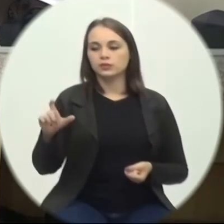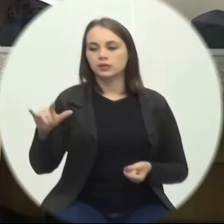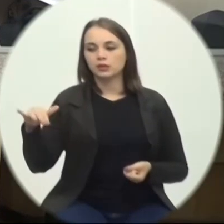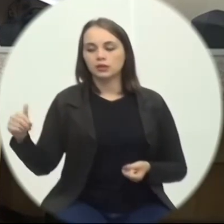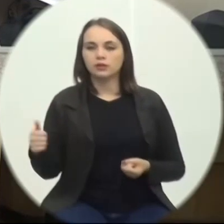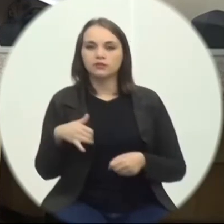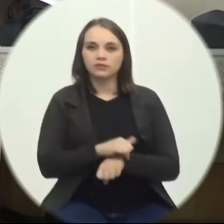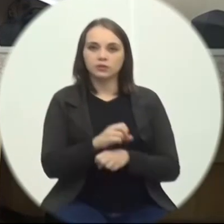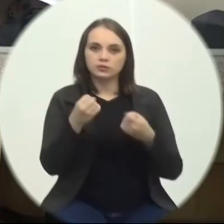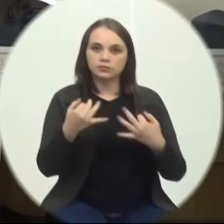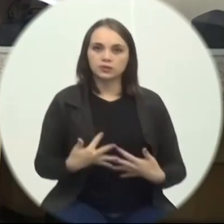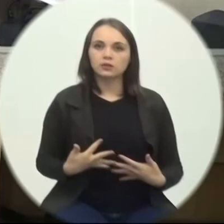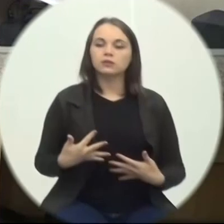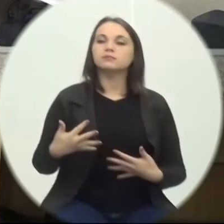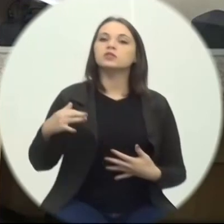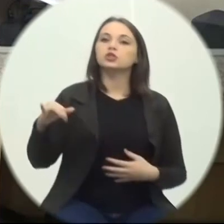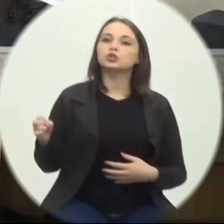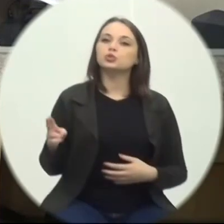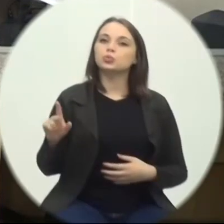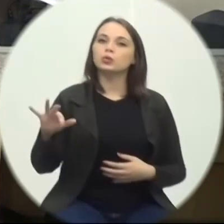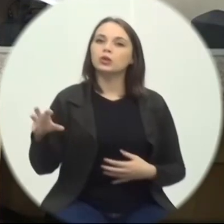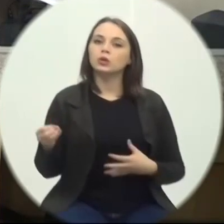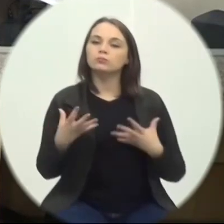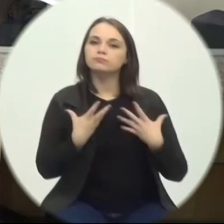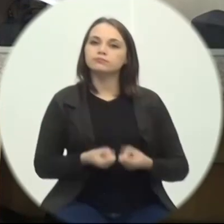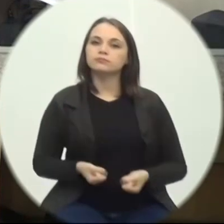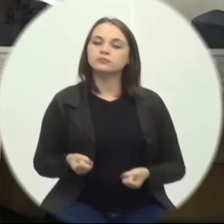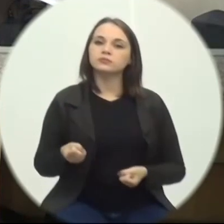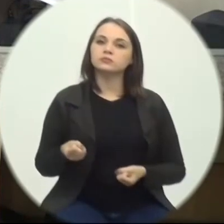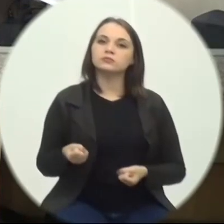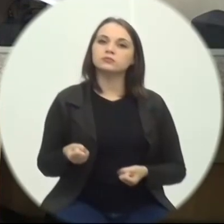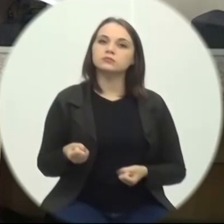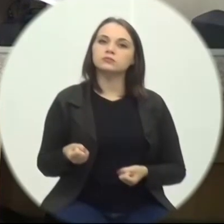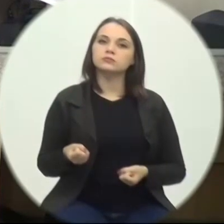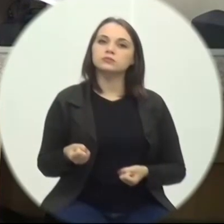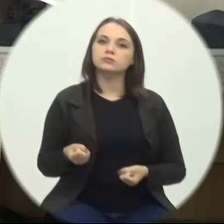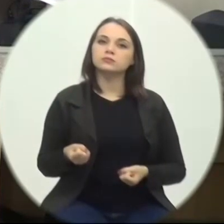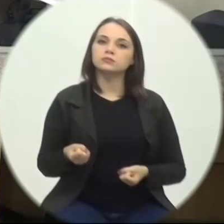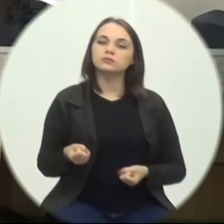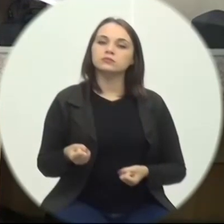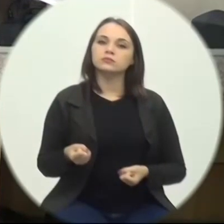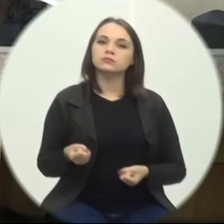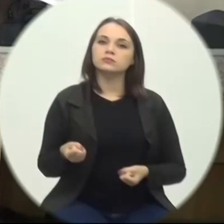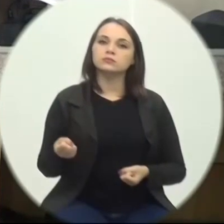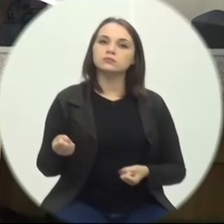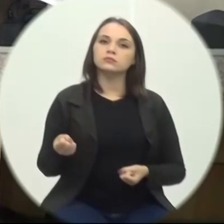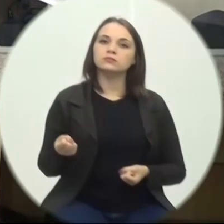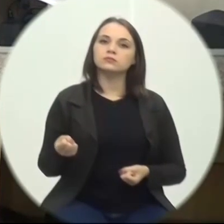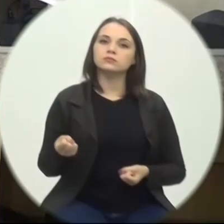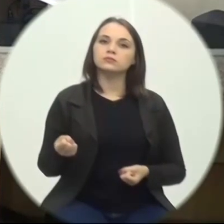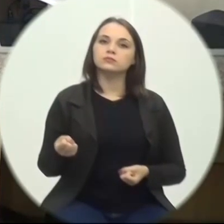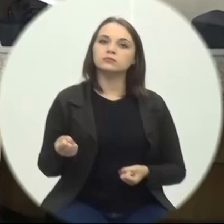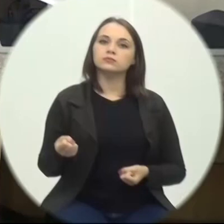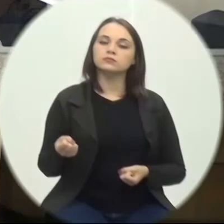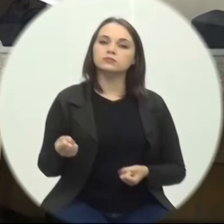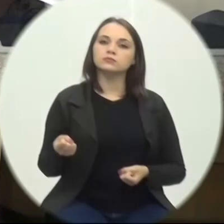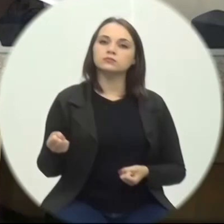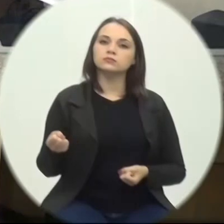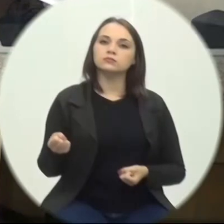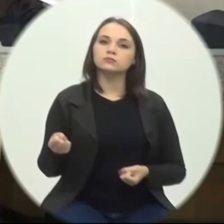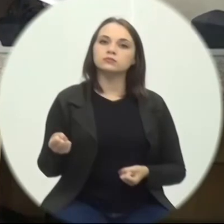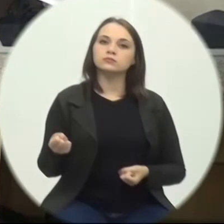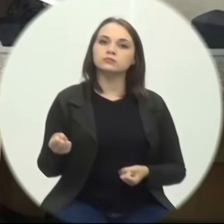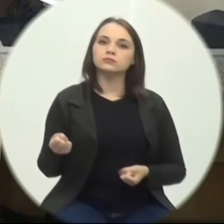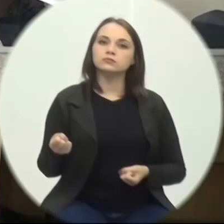ausência justificada vereadora Júlio Camisco a favor ou contra silêncio a favor ok acontece